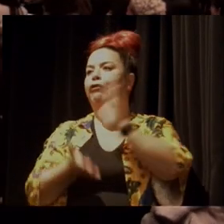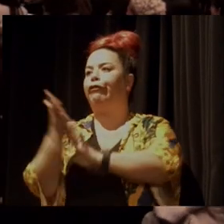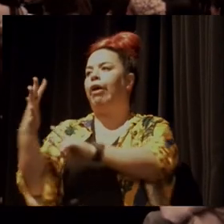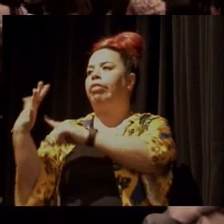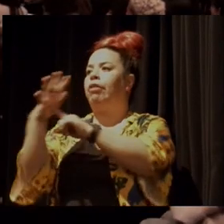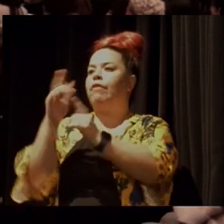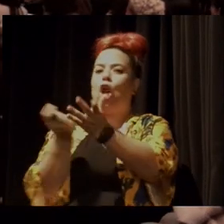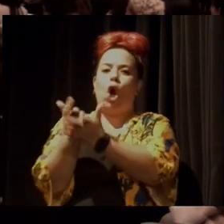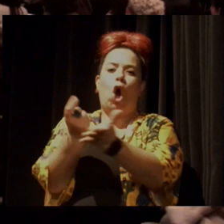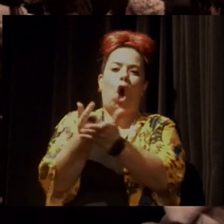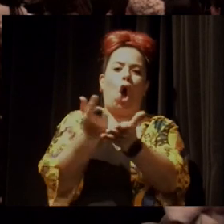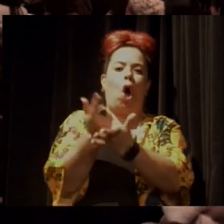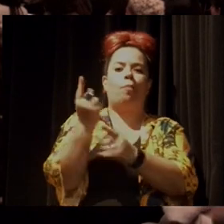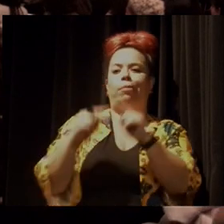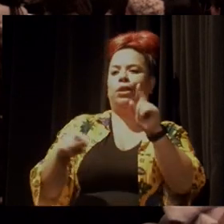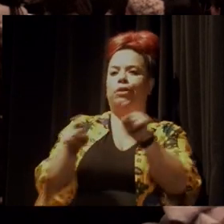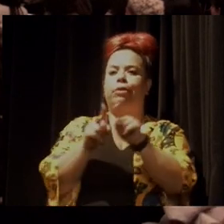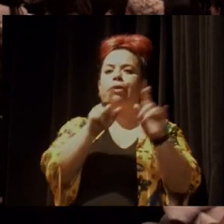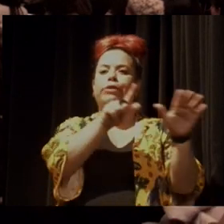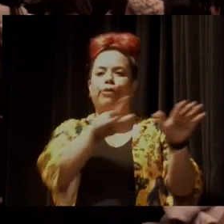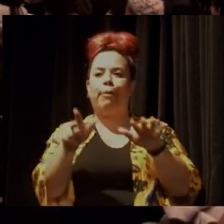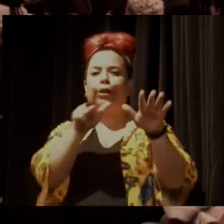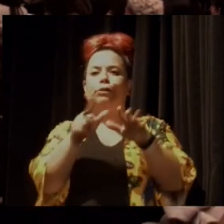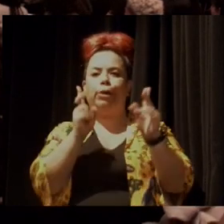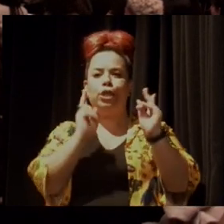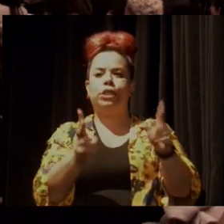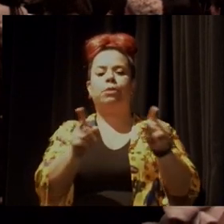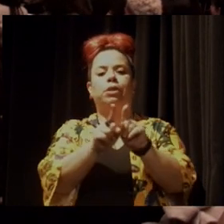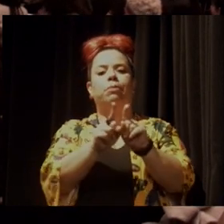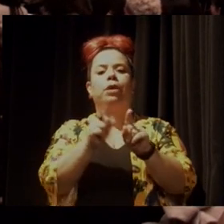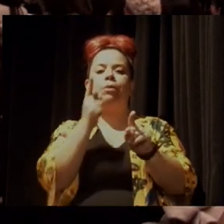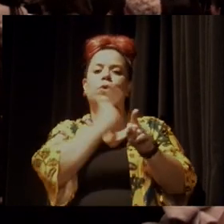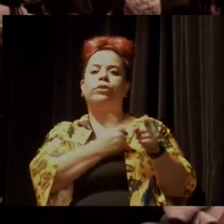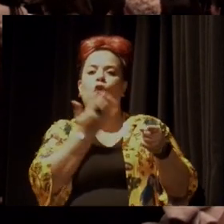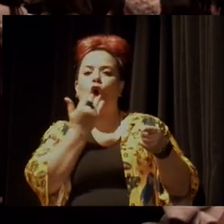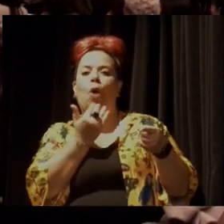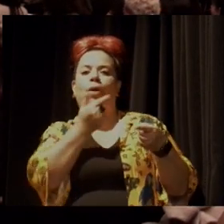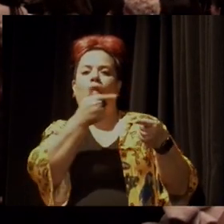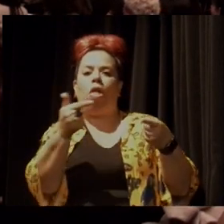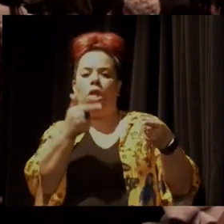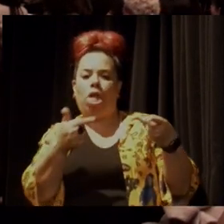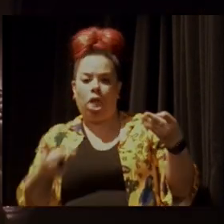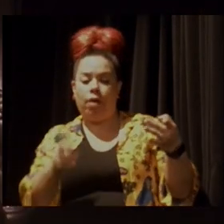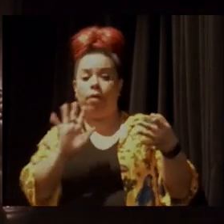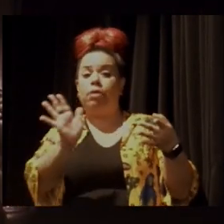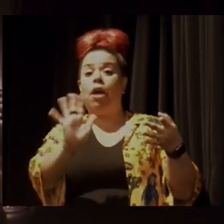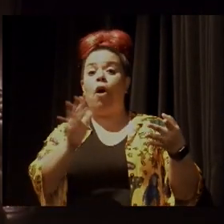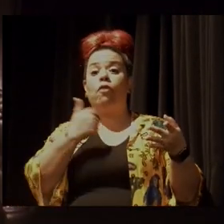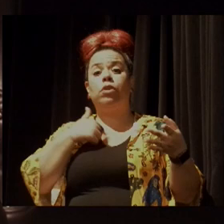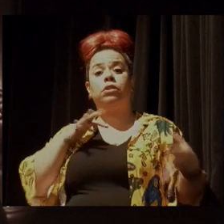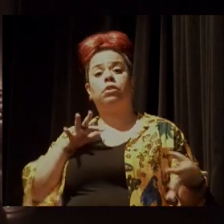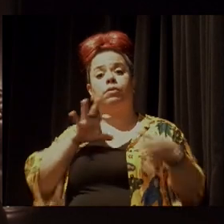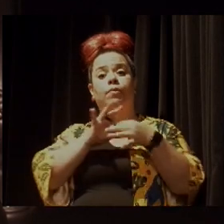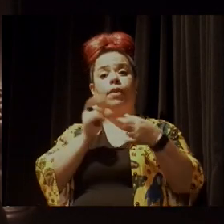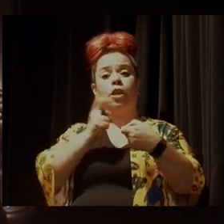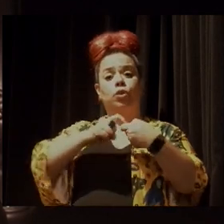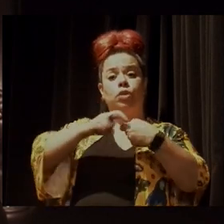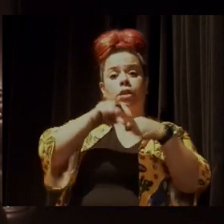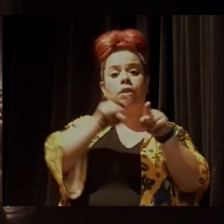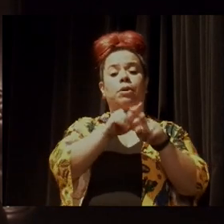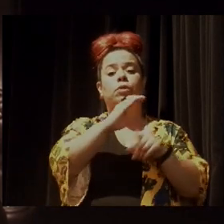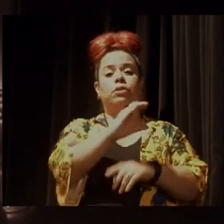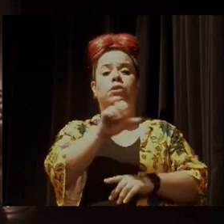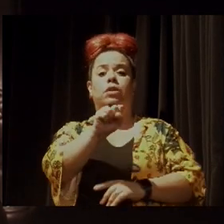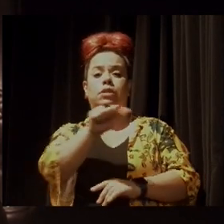comprar semanalmente o que você vai comer de verduras e legumes, você se associa a um CSA,